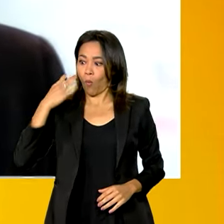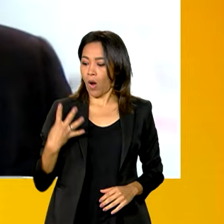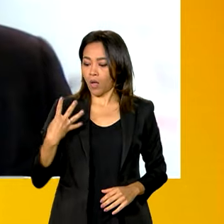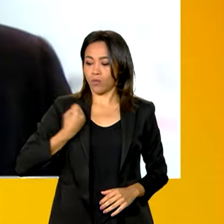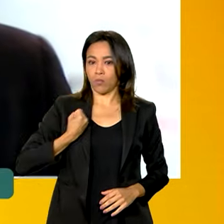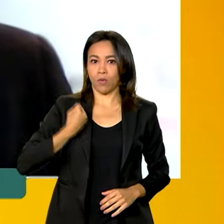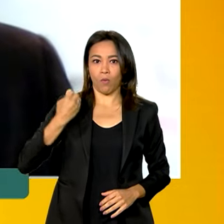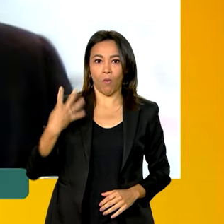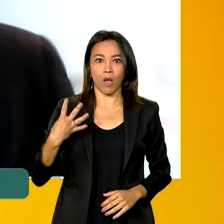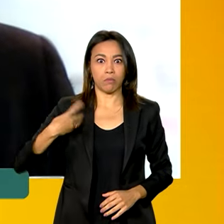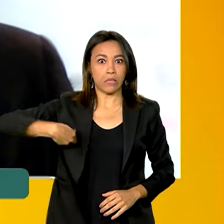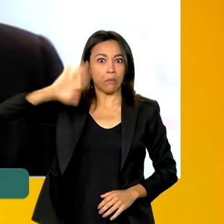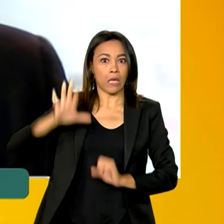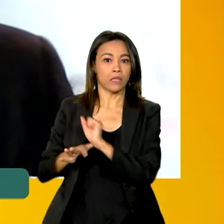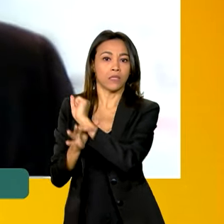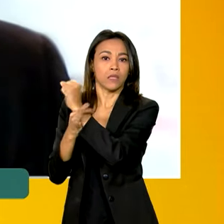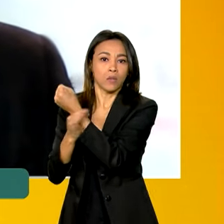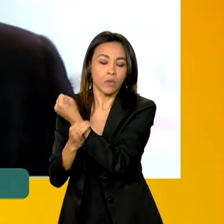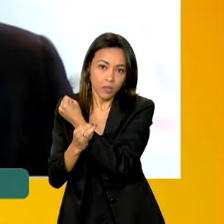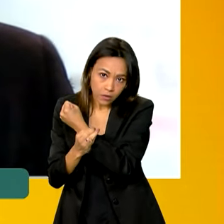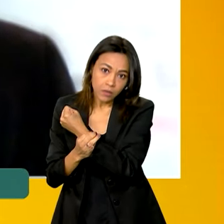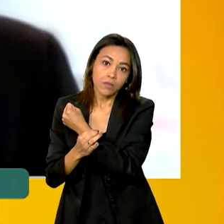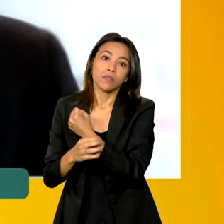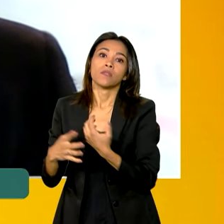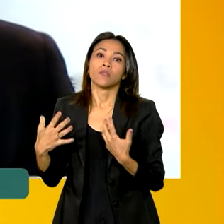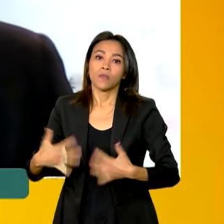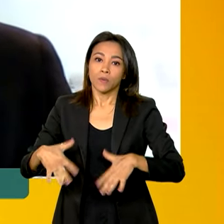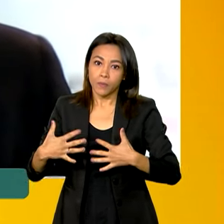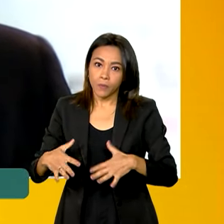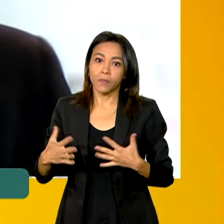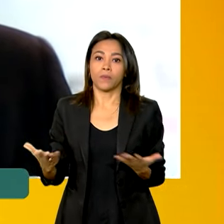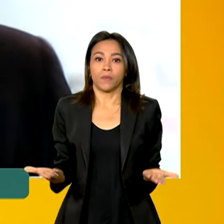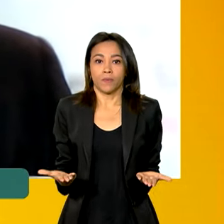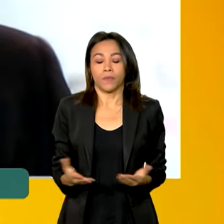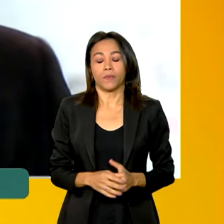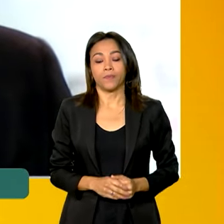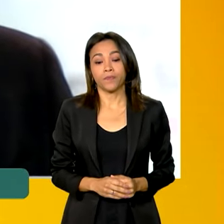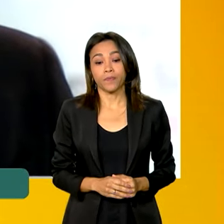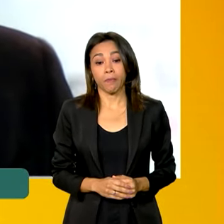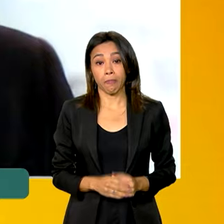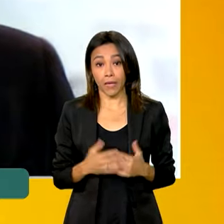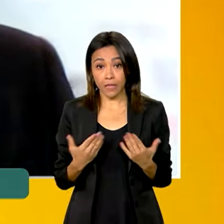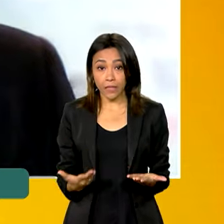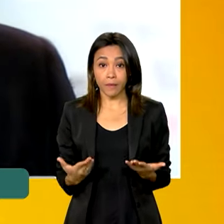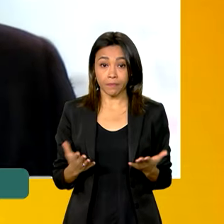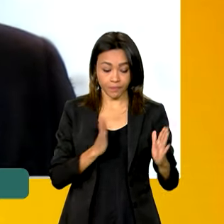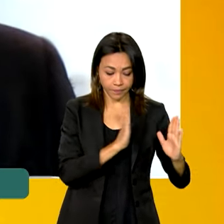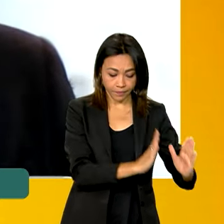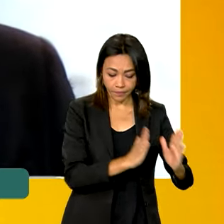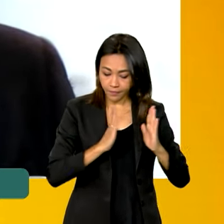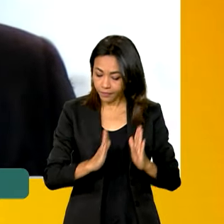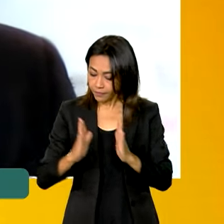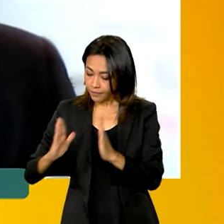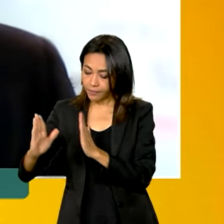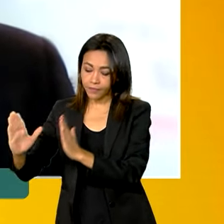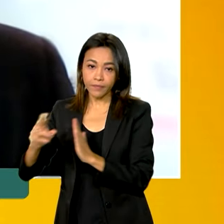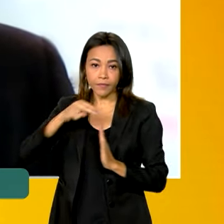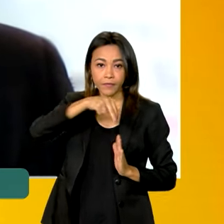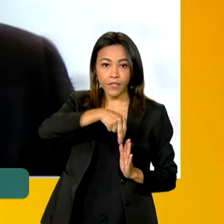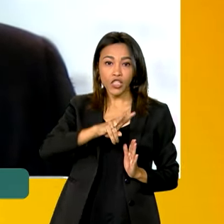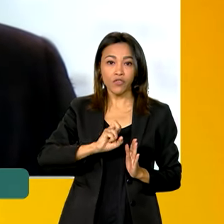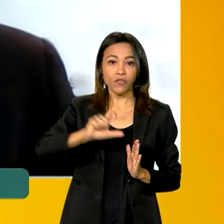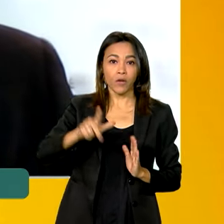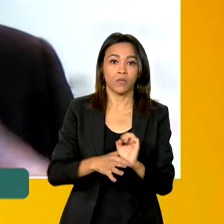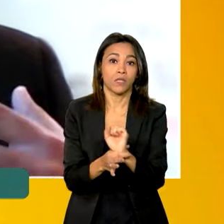maiores medidas de biossegurança possíveis, existentes na atualidade. Além dessas diferenças de níveis de biossegurança,